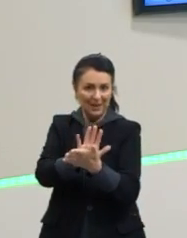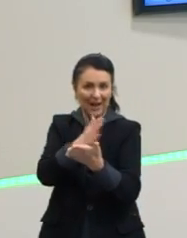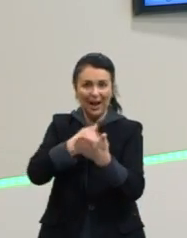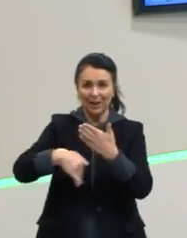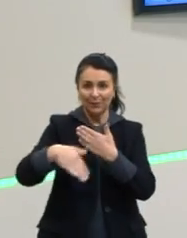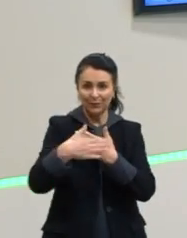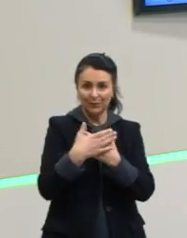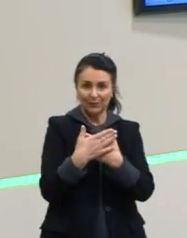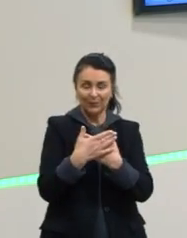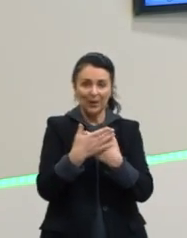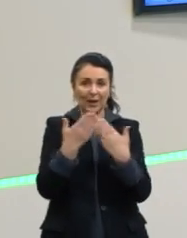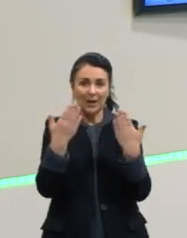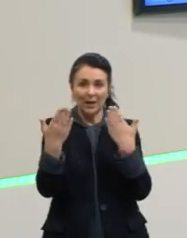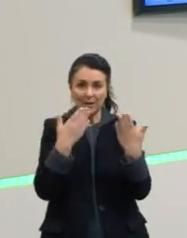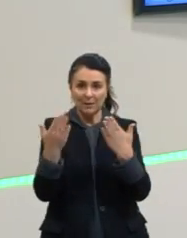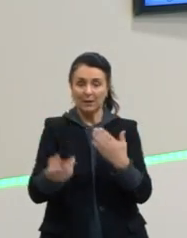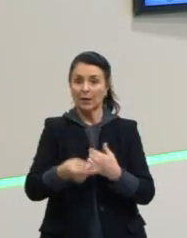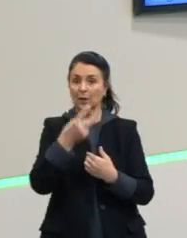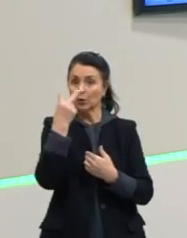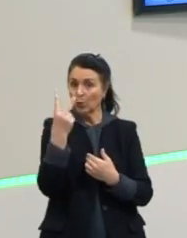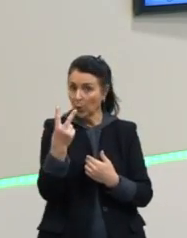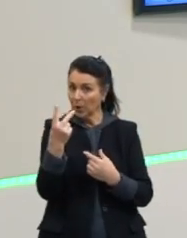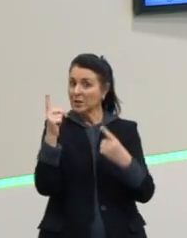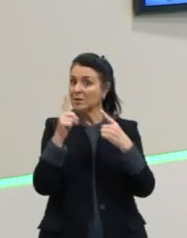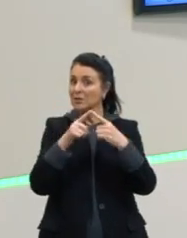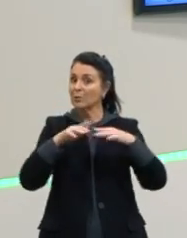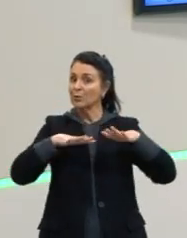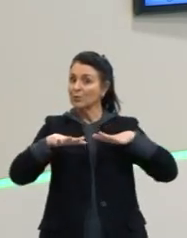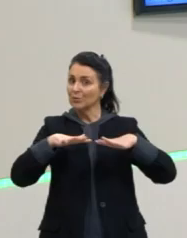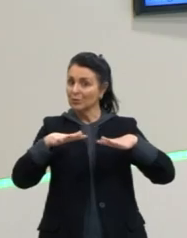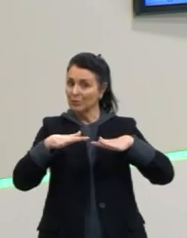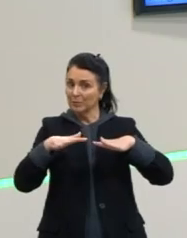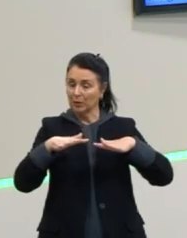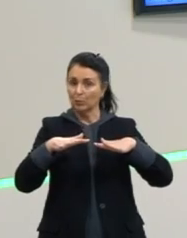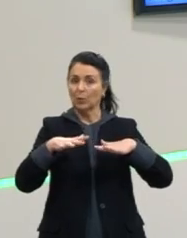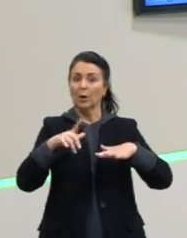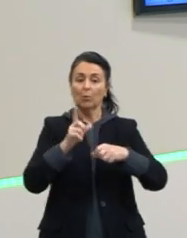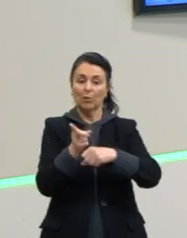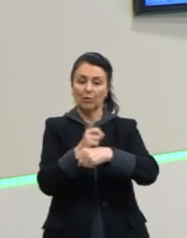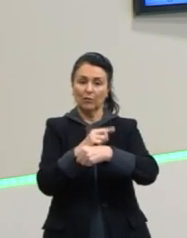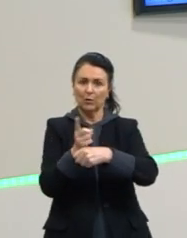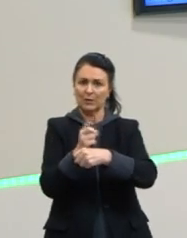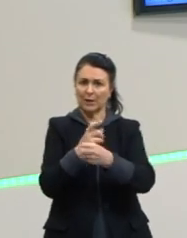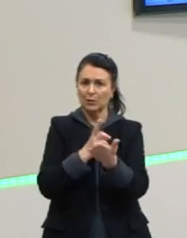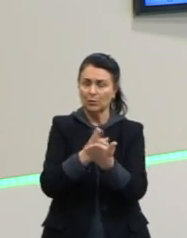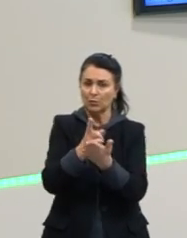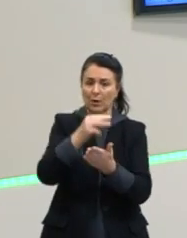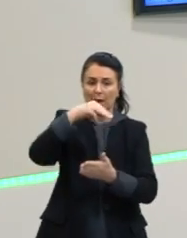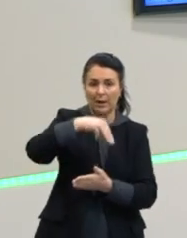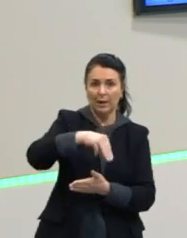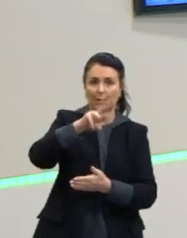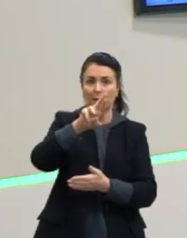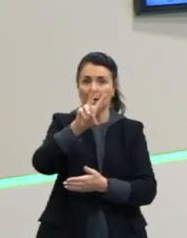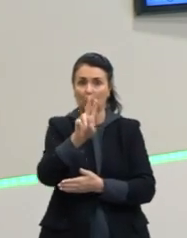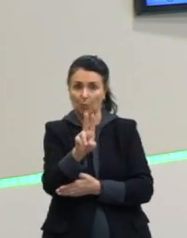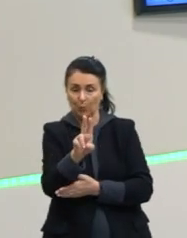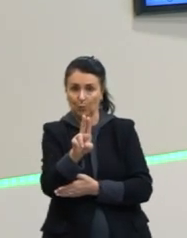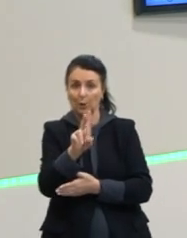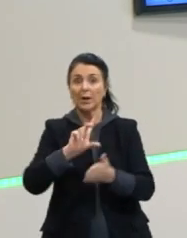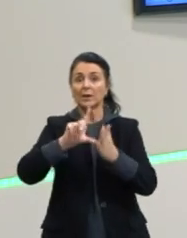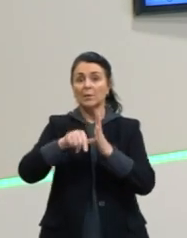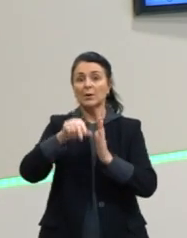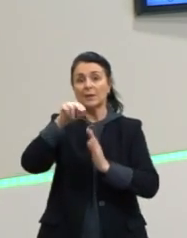a gente analisar que aqui a gente tem dois tipos de movimento. Enquanto ele está com a velocidade constante, ele obedece o MRU. E depois o